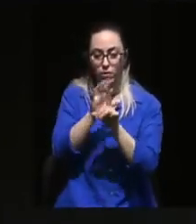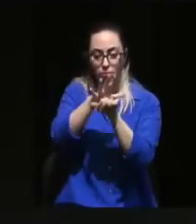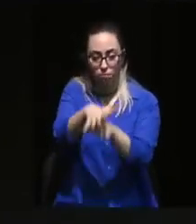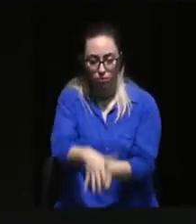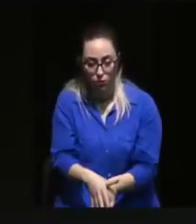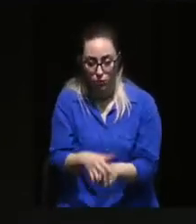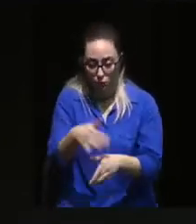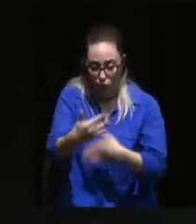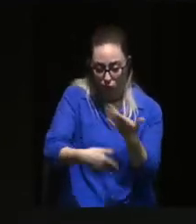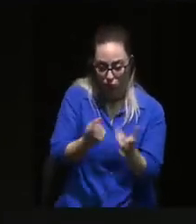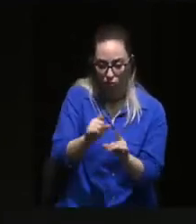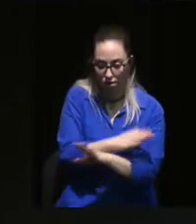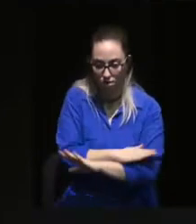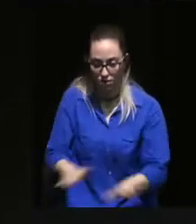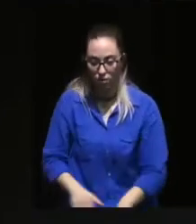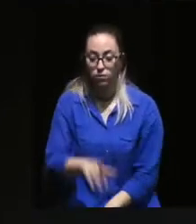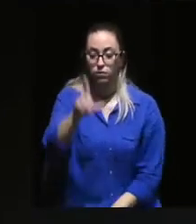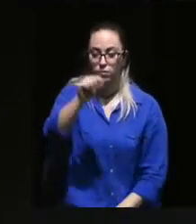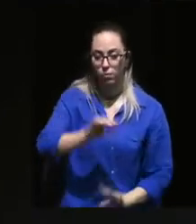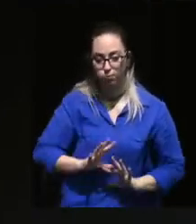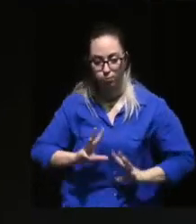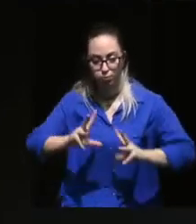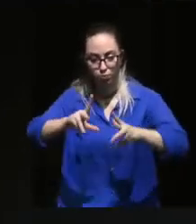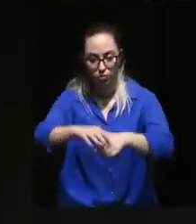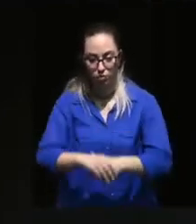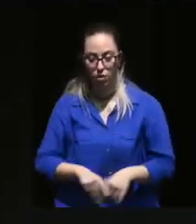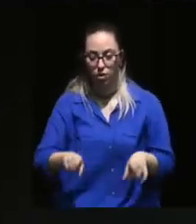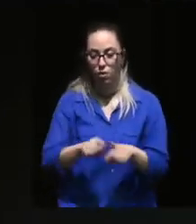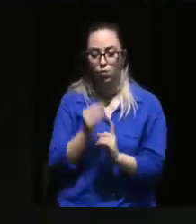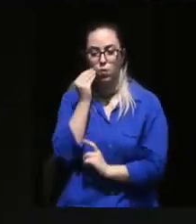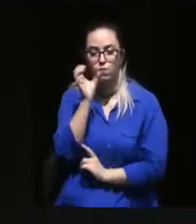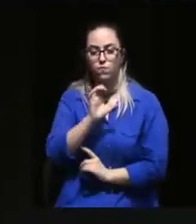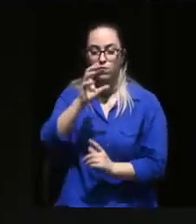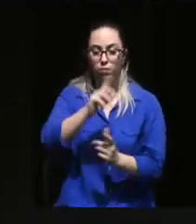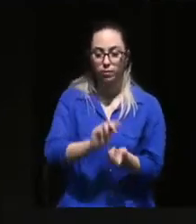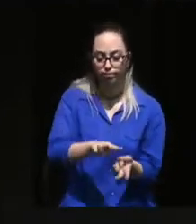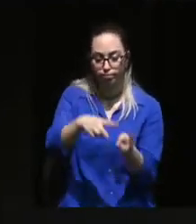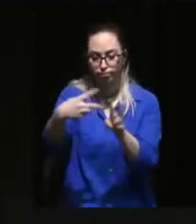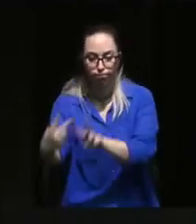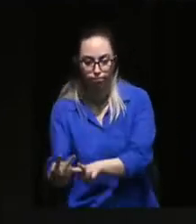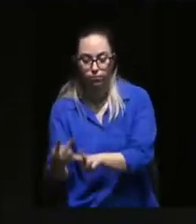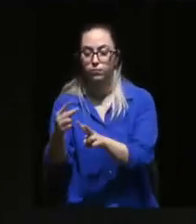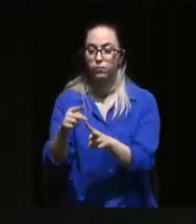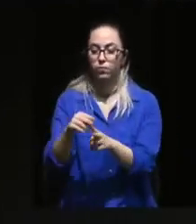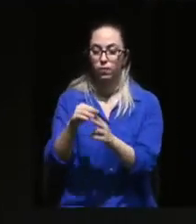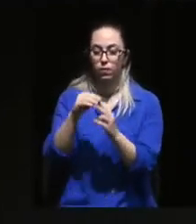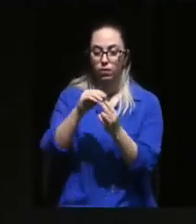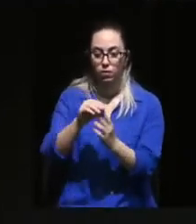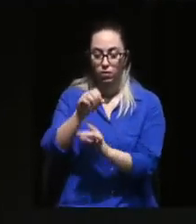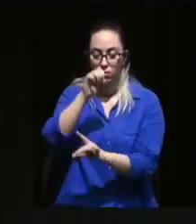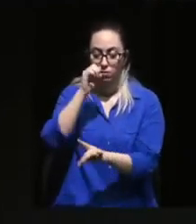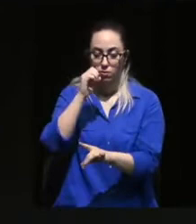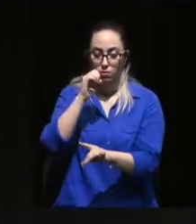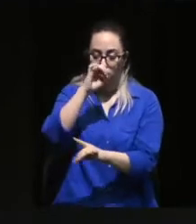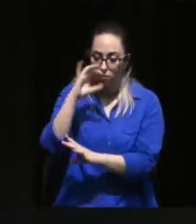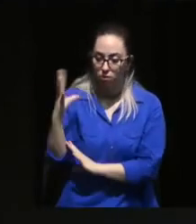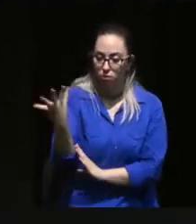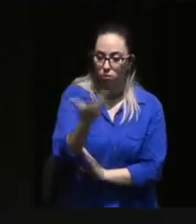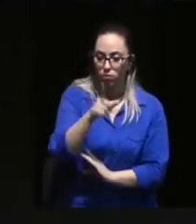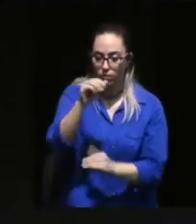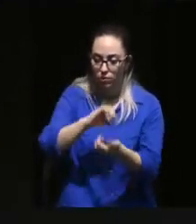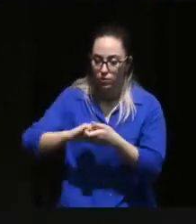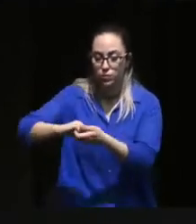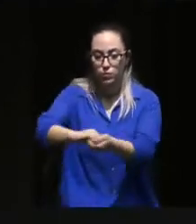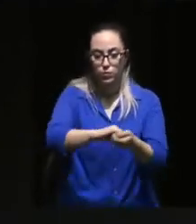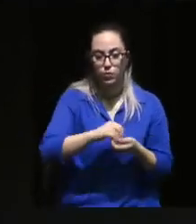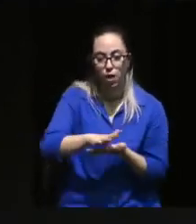continuam a perpetuar. Desenvolver, através de uma transição para um novo paradigma de desenvolvimento ecológico e solidário, baseado no conhecimento e